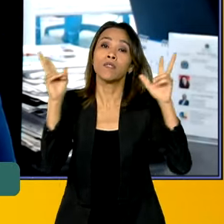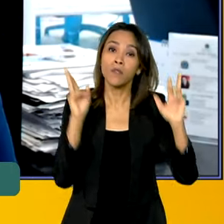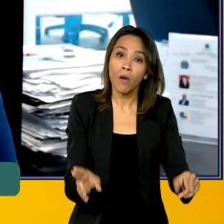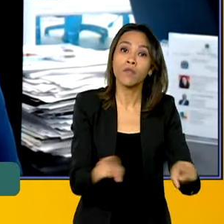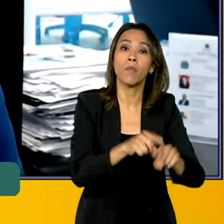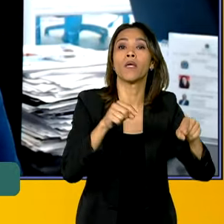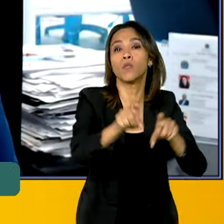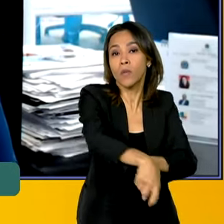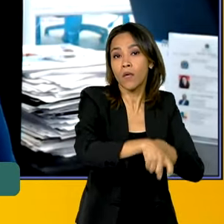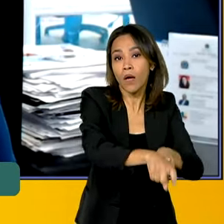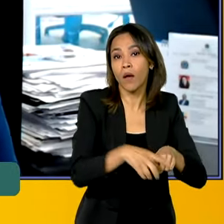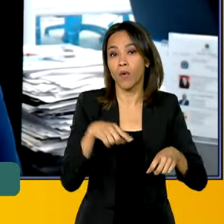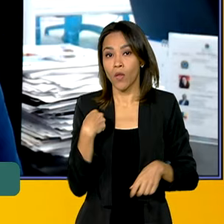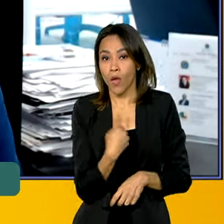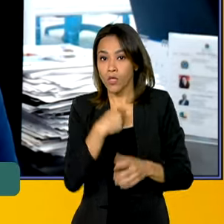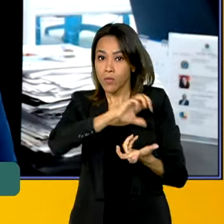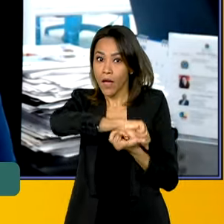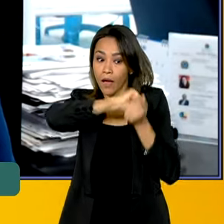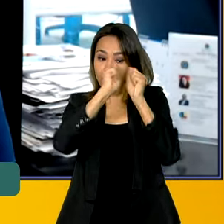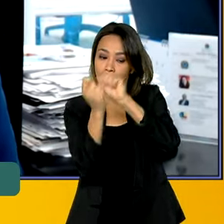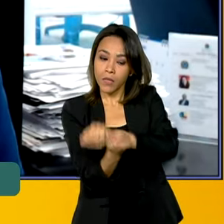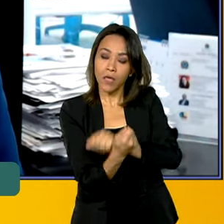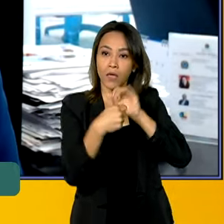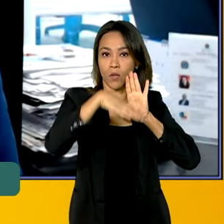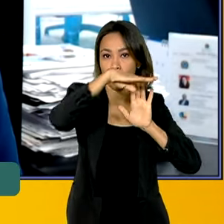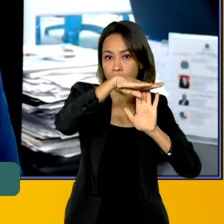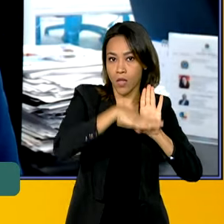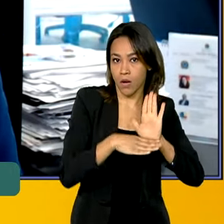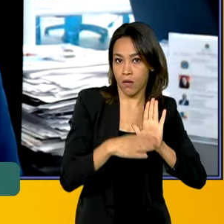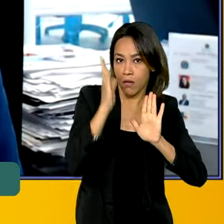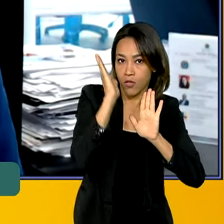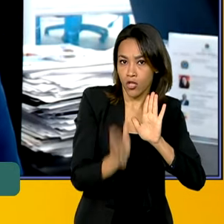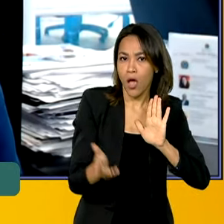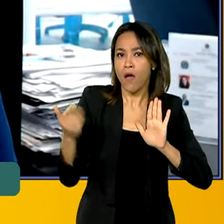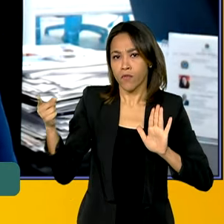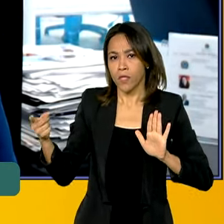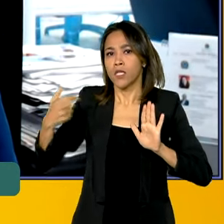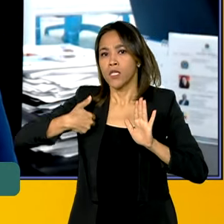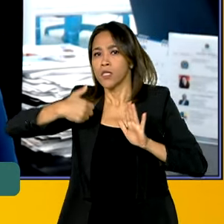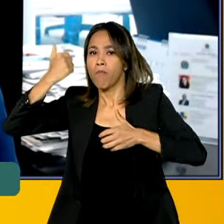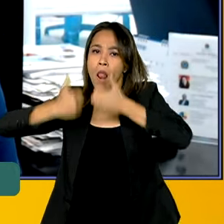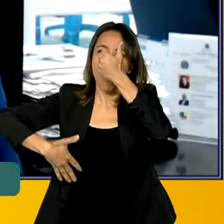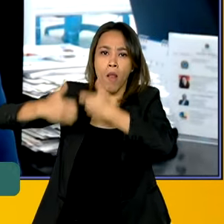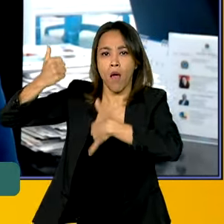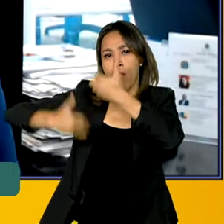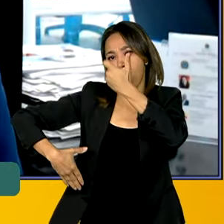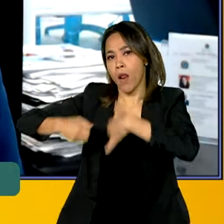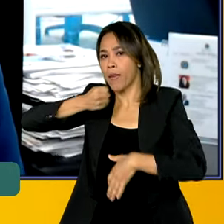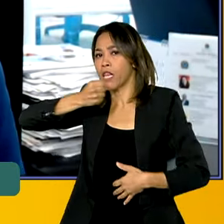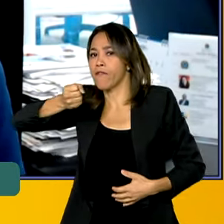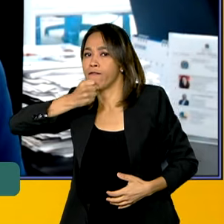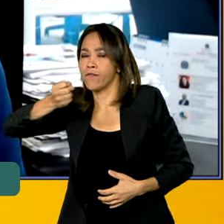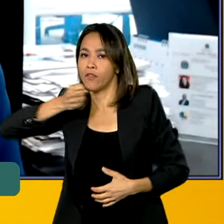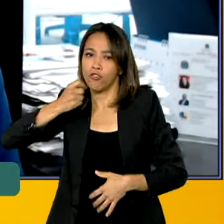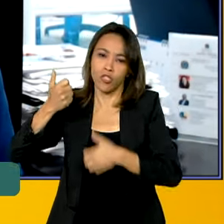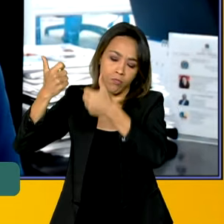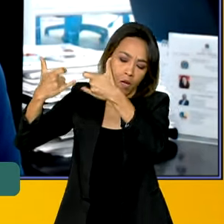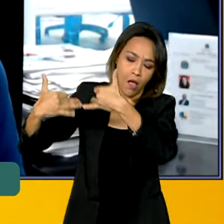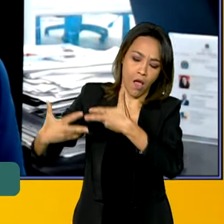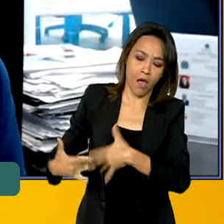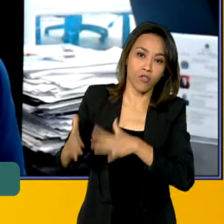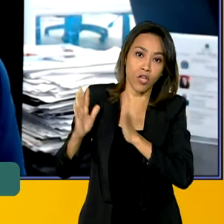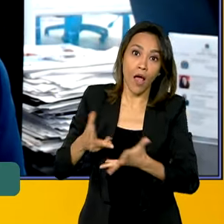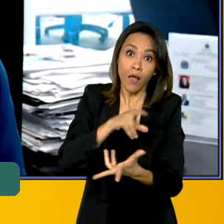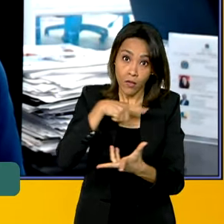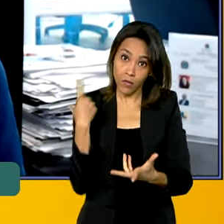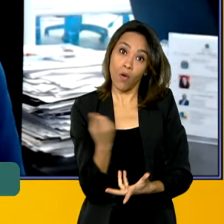trabalhado, adaptando ele. Como foi feito, como vocês disseram na matéria, na entrevista que vocês fizeram, a adaptação que